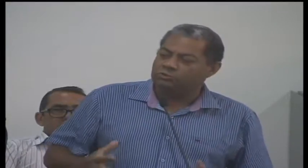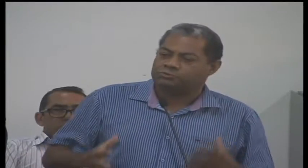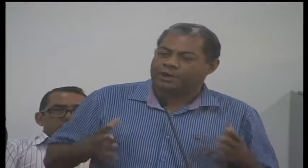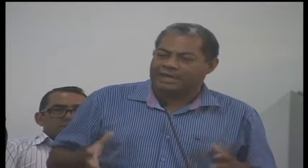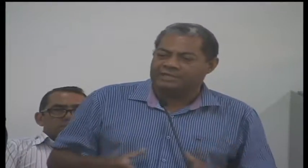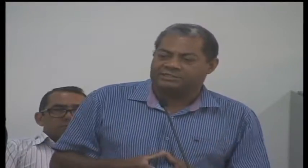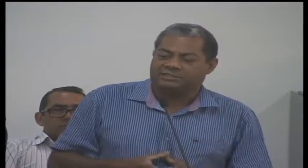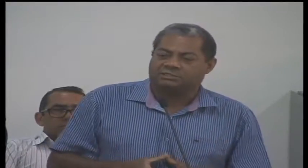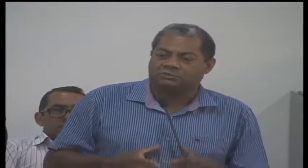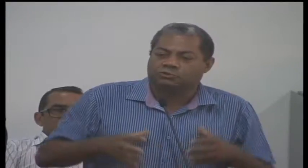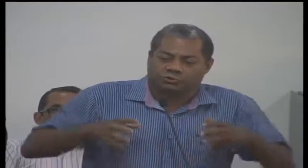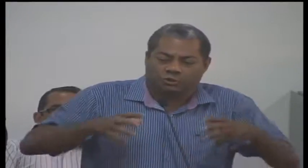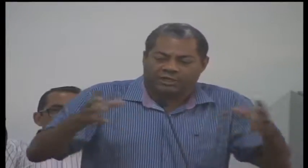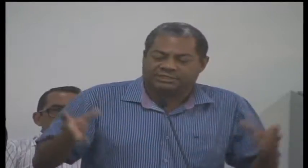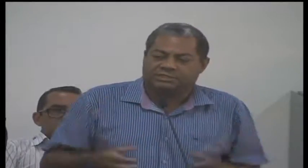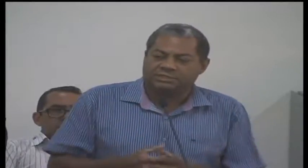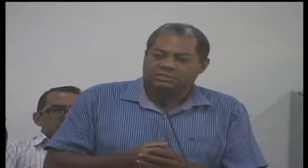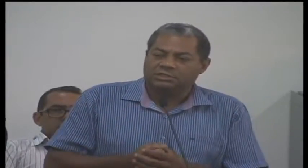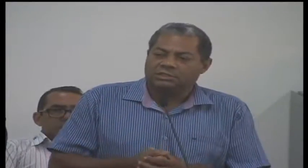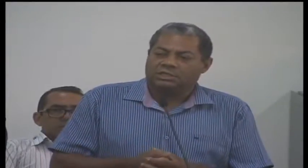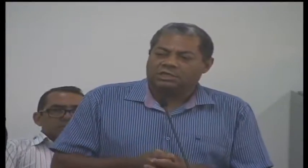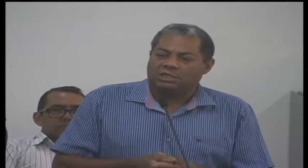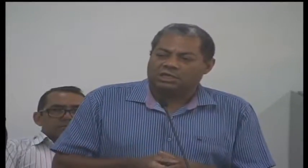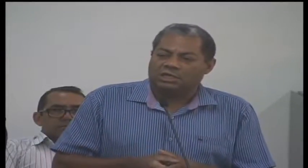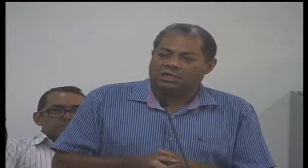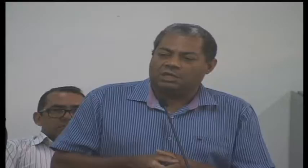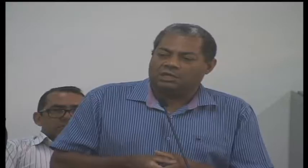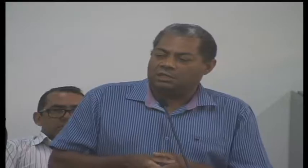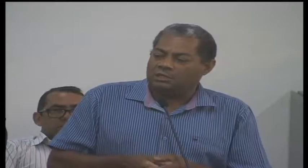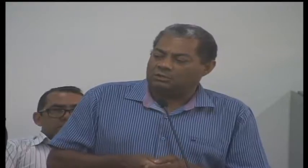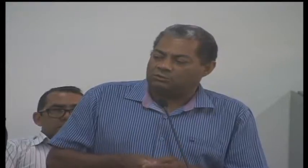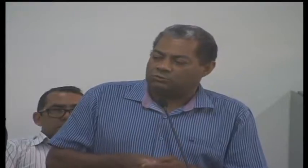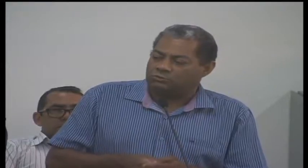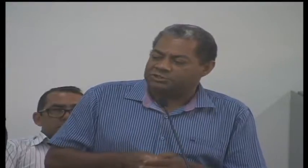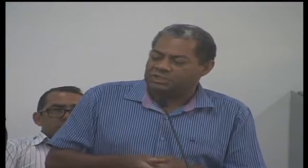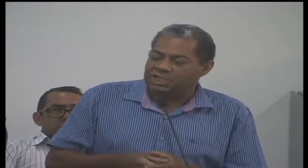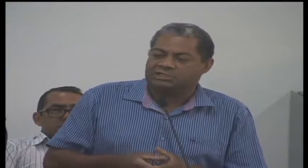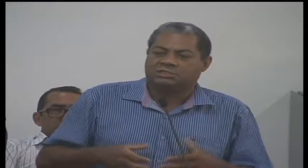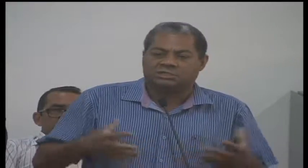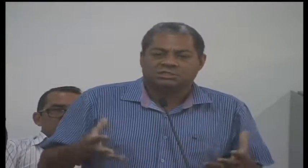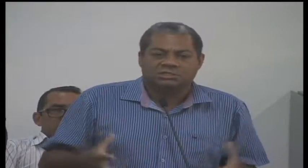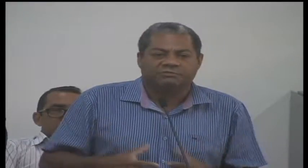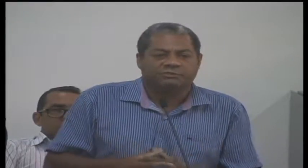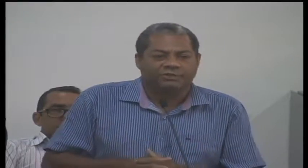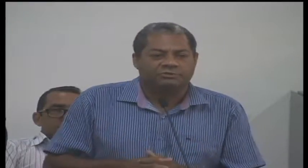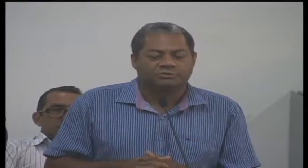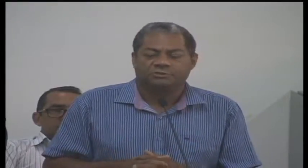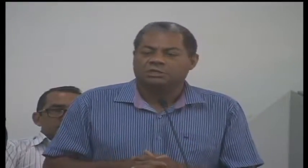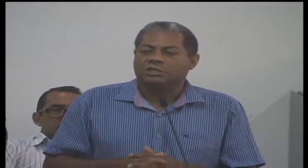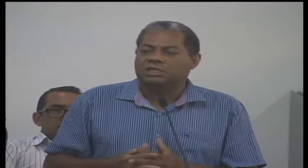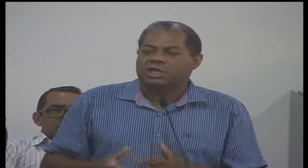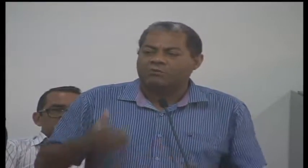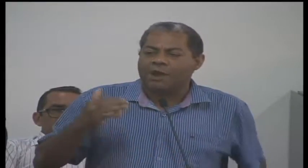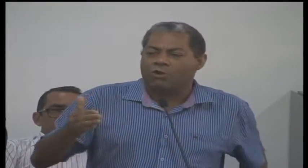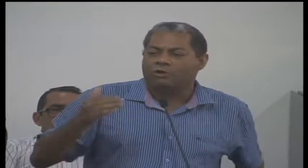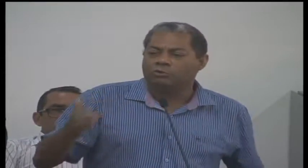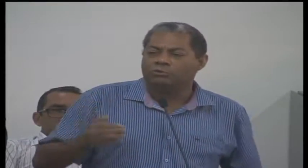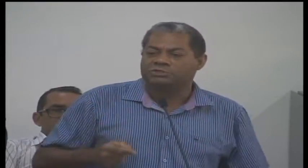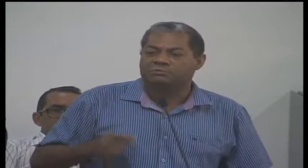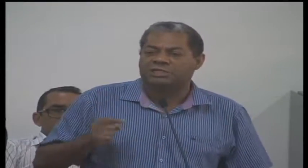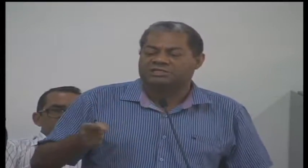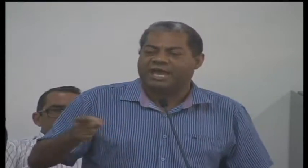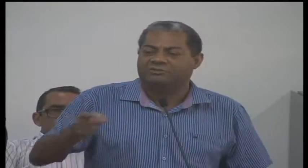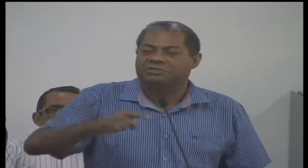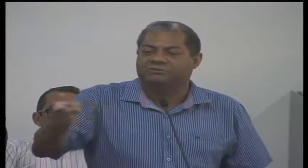são os países dos dois continentes desenvolvidos que têm o